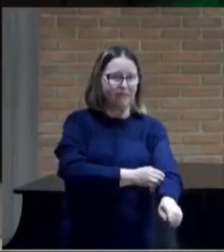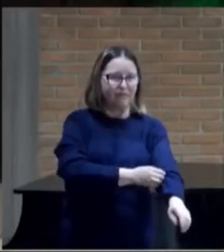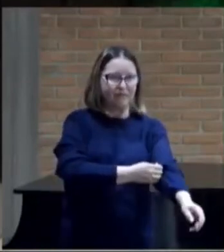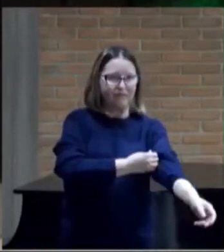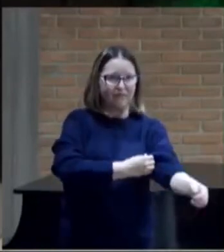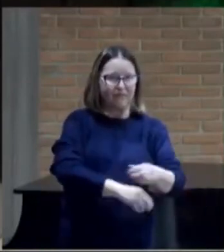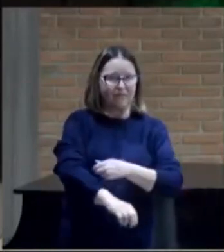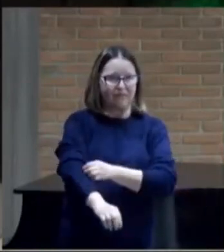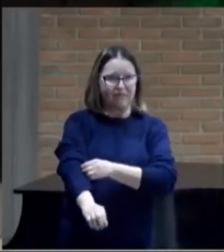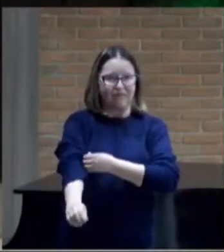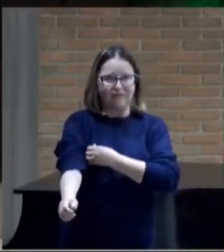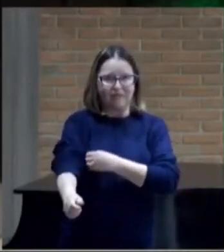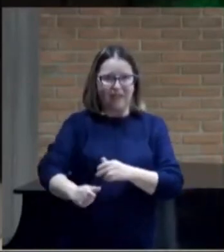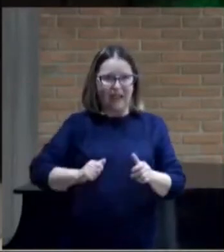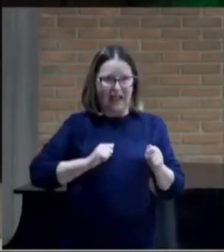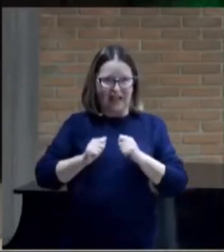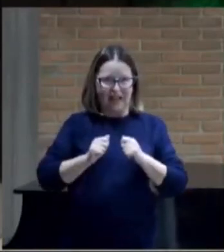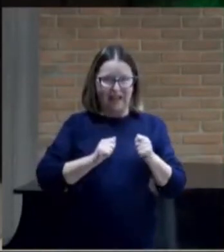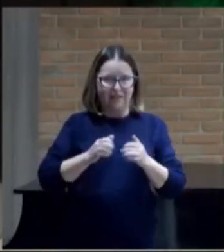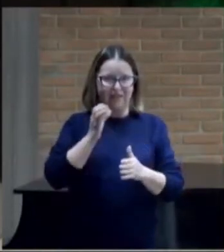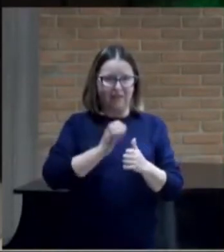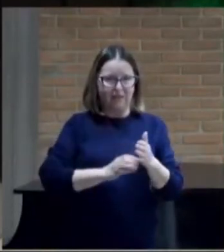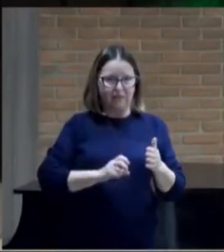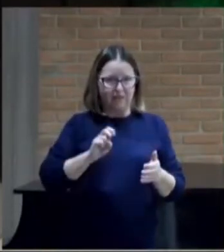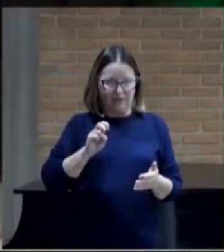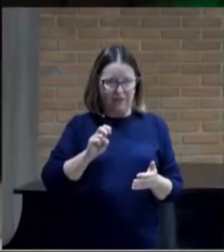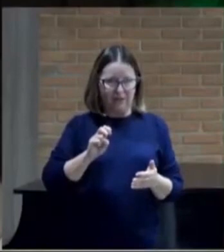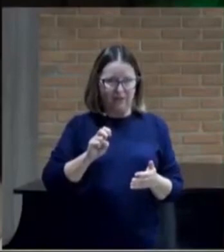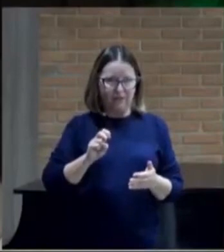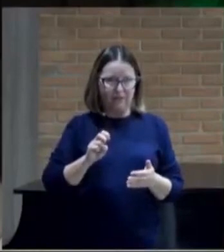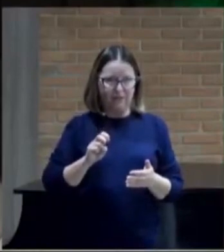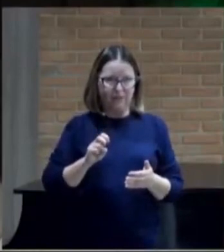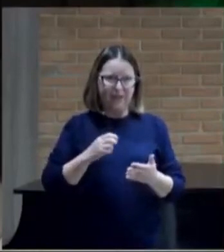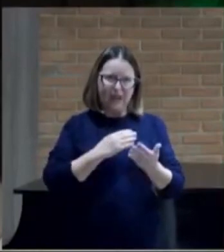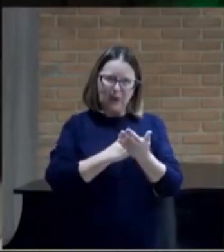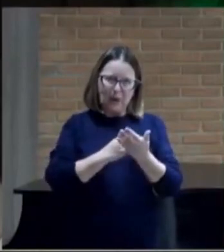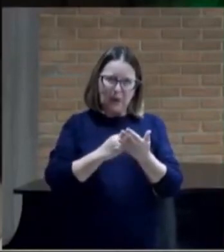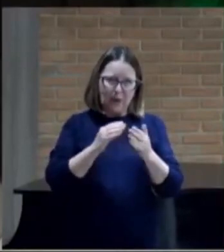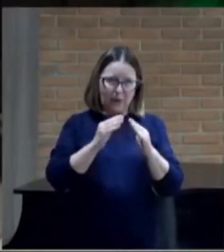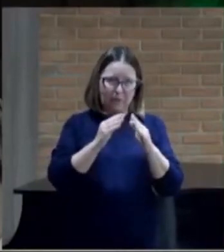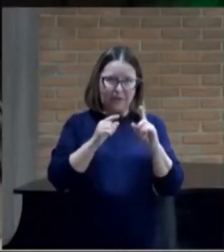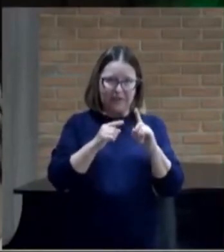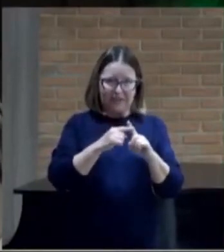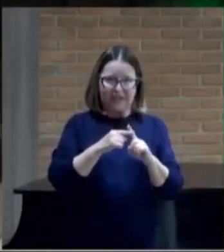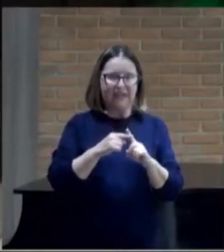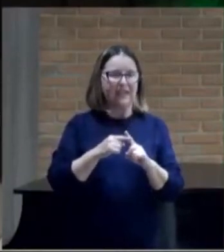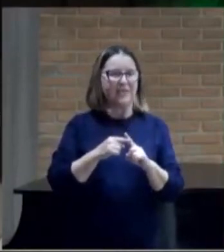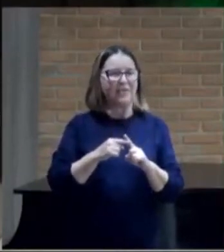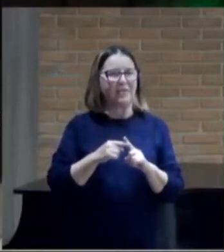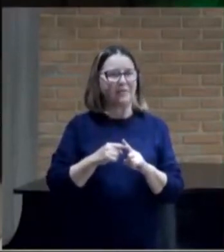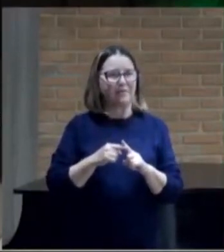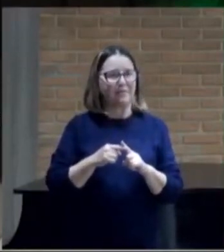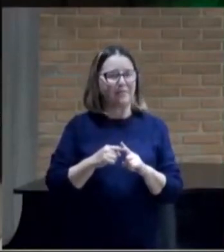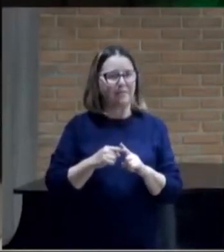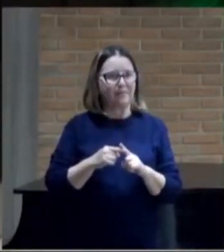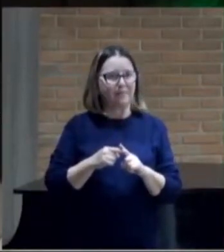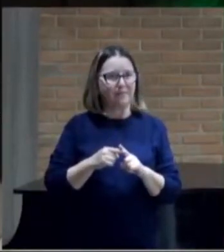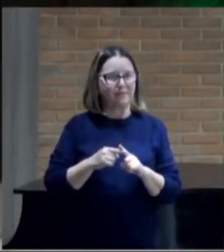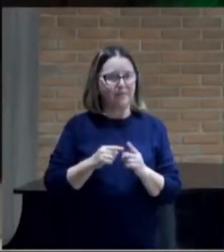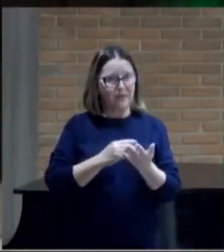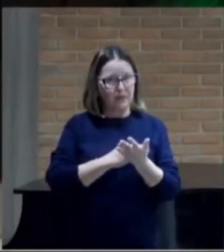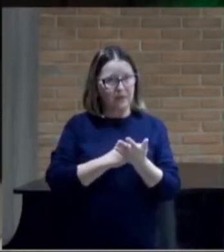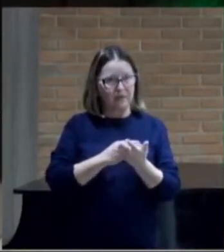Atos capítulo 5. A igreja estava começando. A igreja estava no